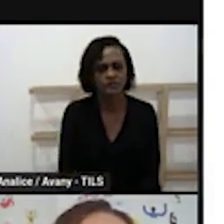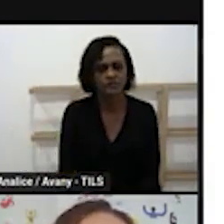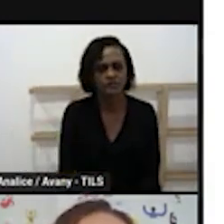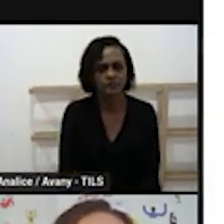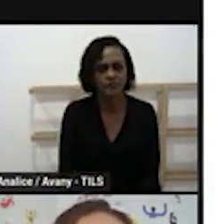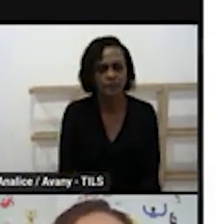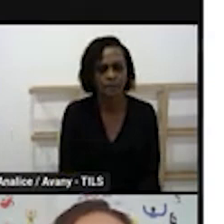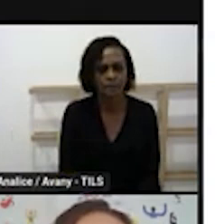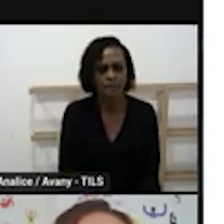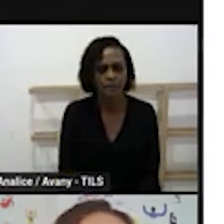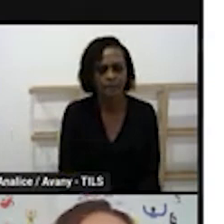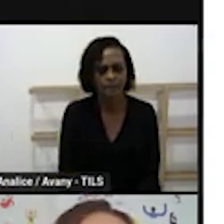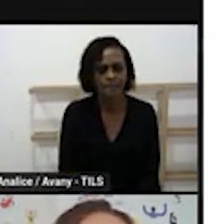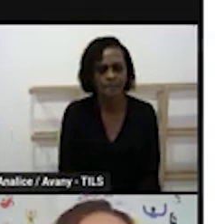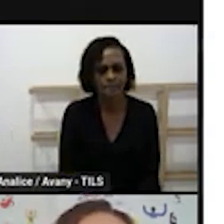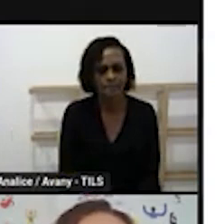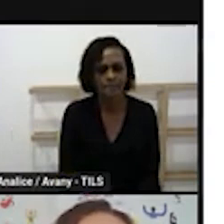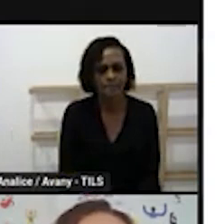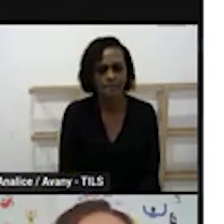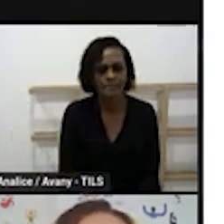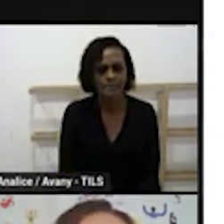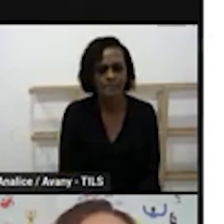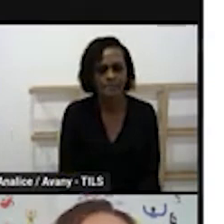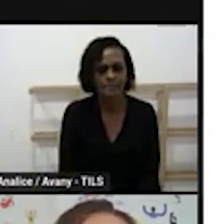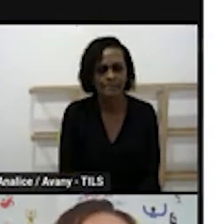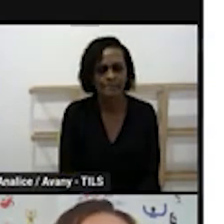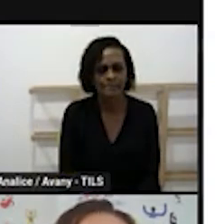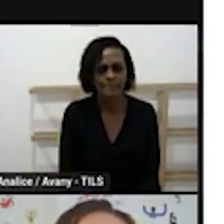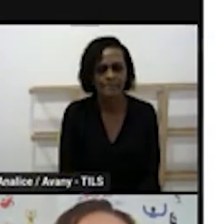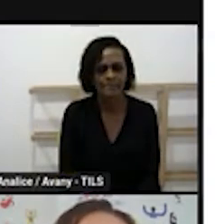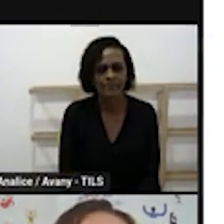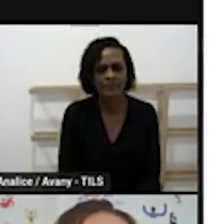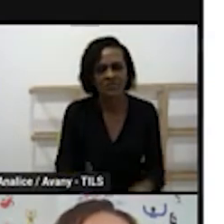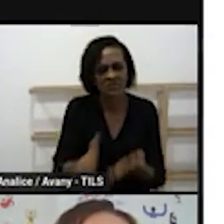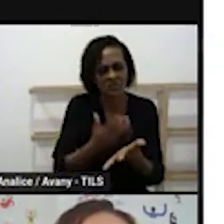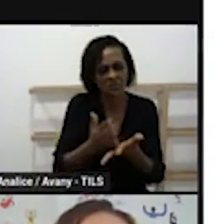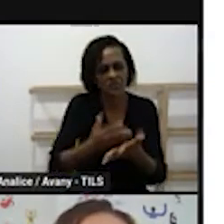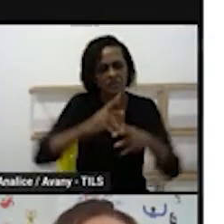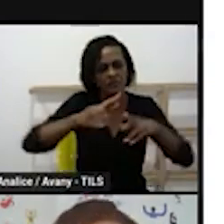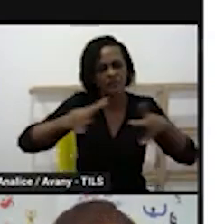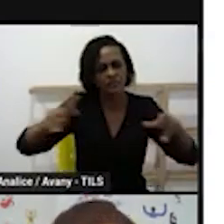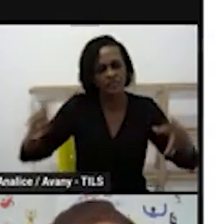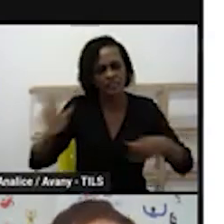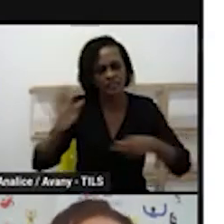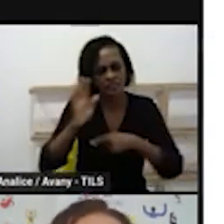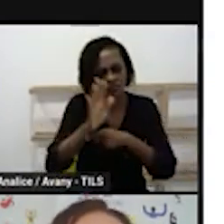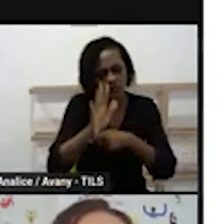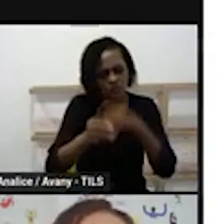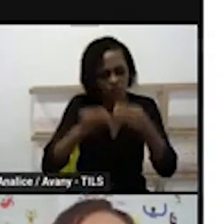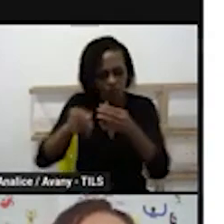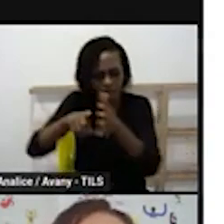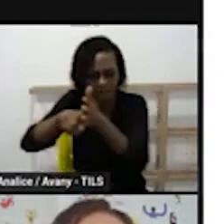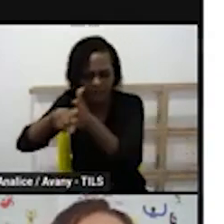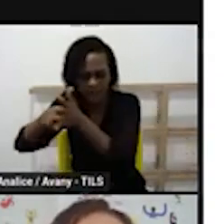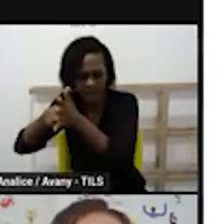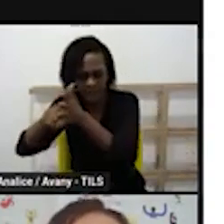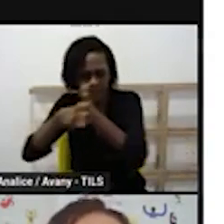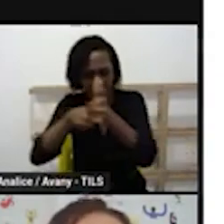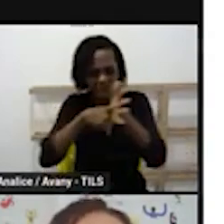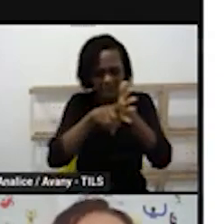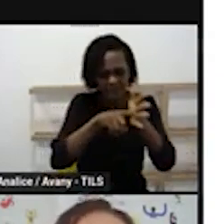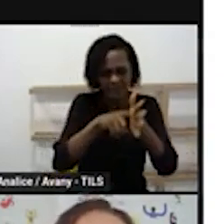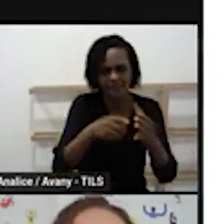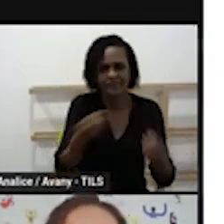do coordenador pedagógico que a gente é uma coletânea também no curso da UFBA que a secretaria participou tem muita gente da rede também que